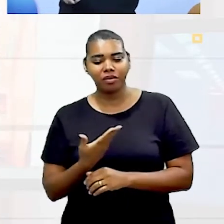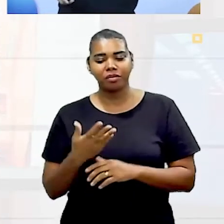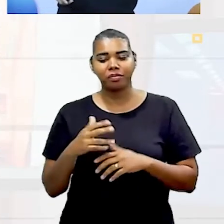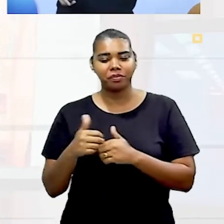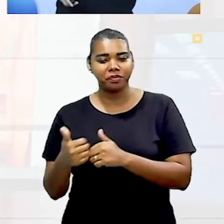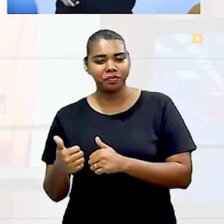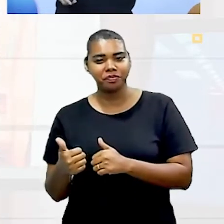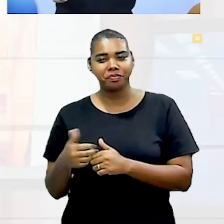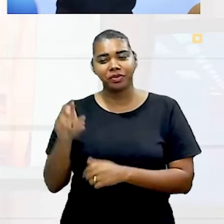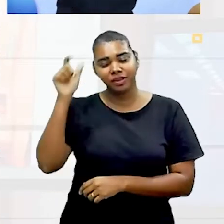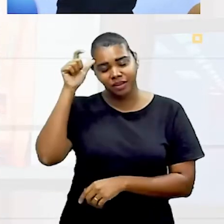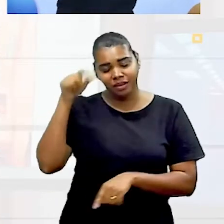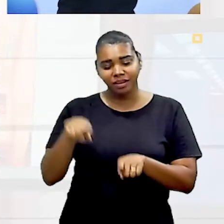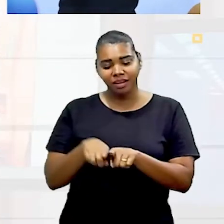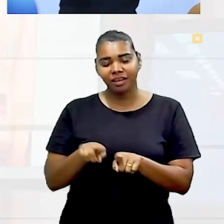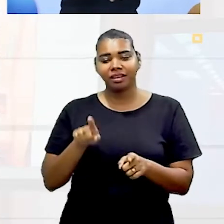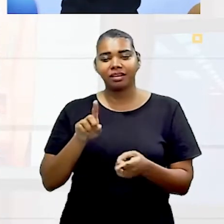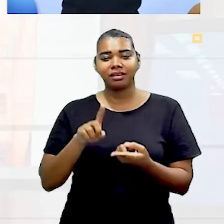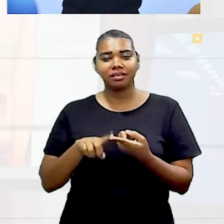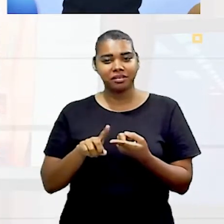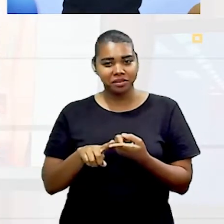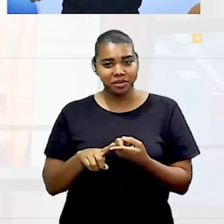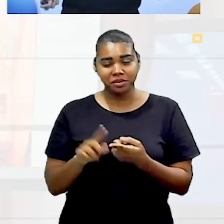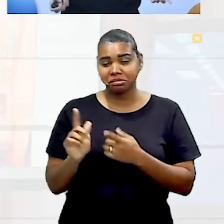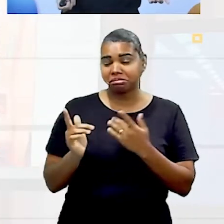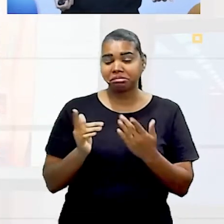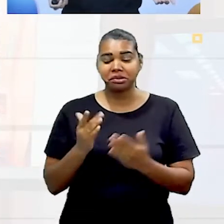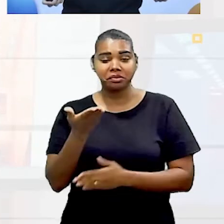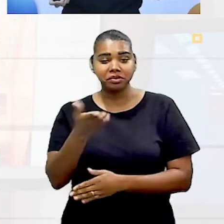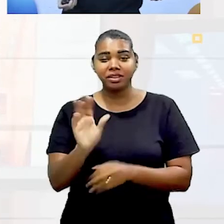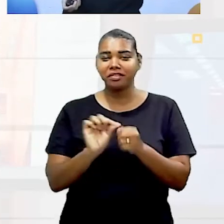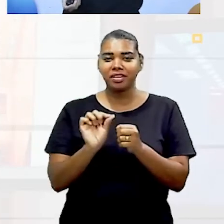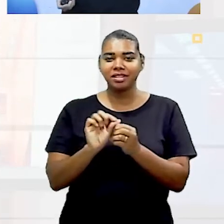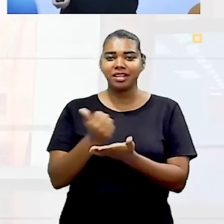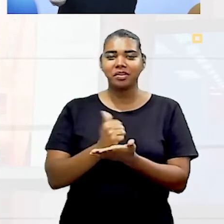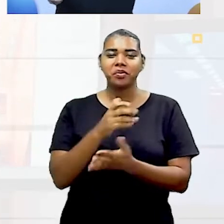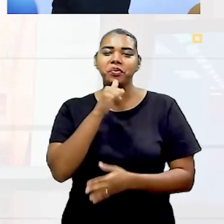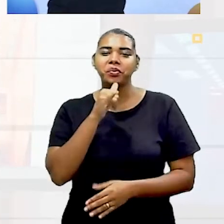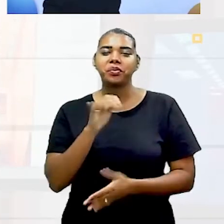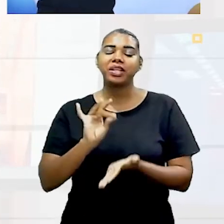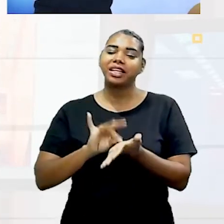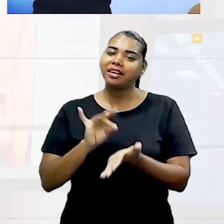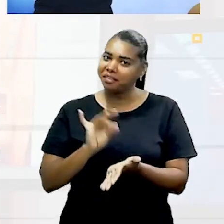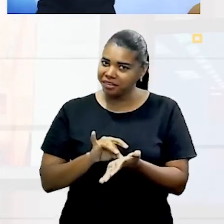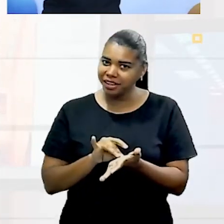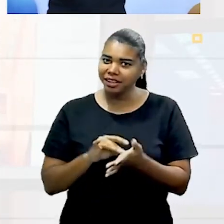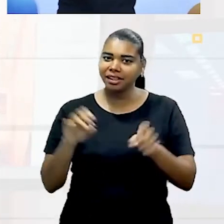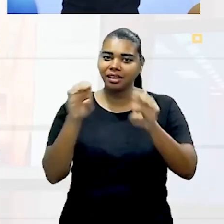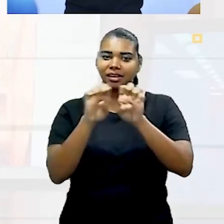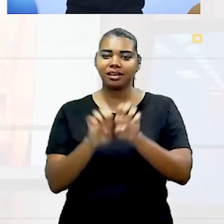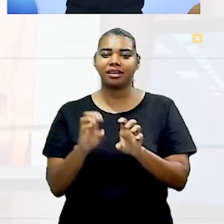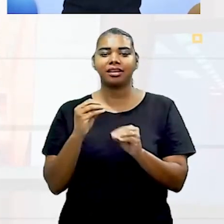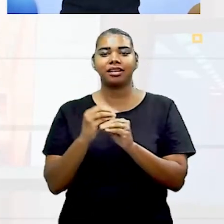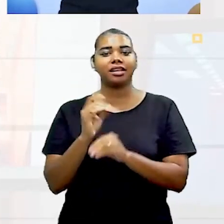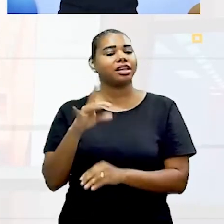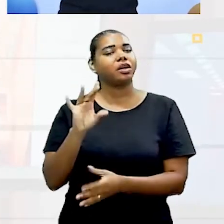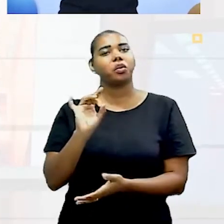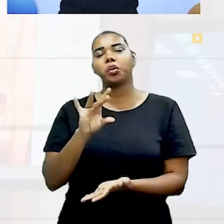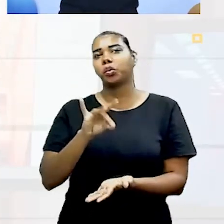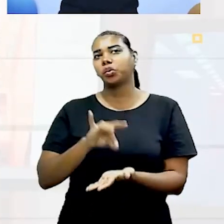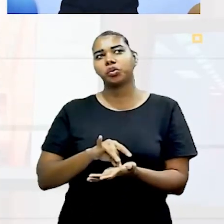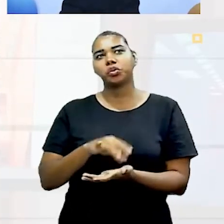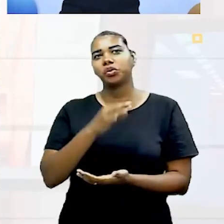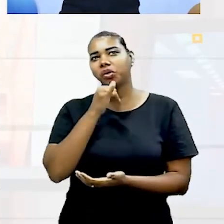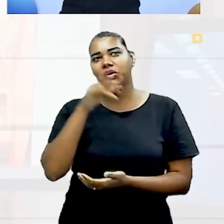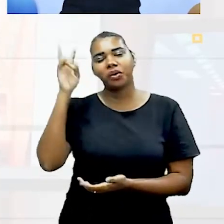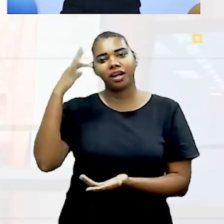vai depender muito do que você vai estar fazendo no jogo. Por exemplo, na verdade, essa estrutura de seis atos não funciona só para a